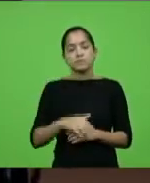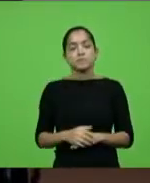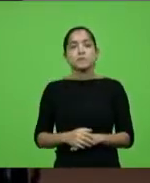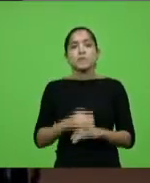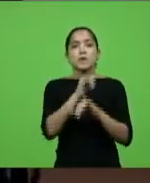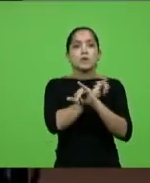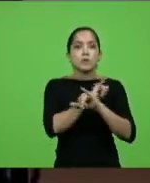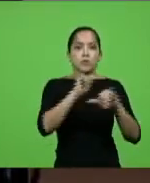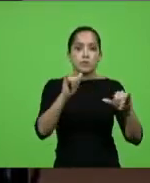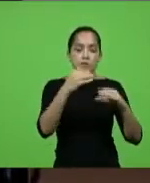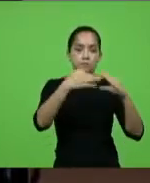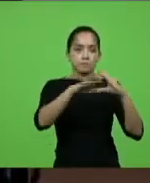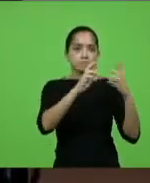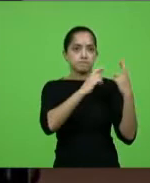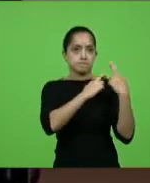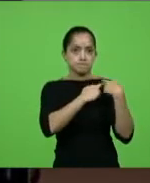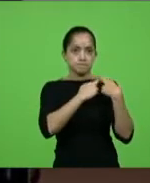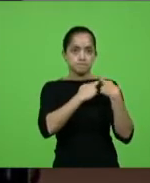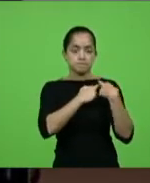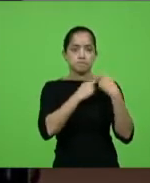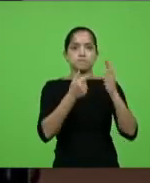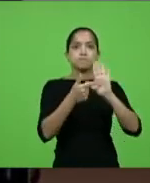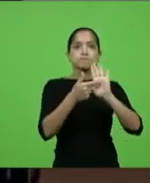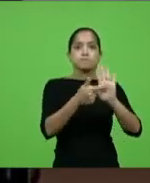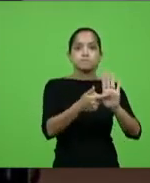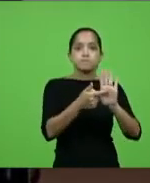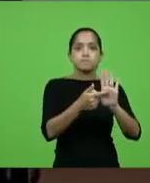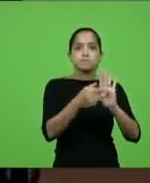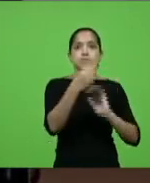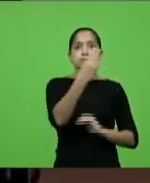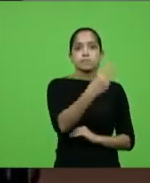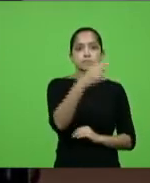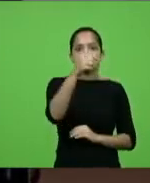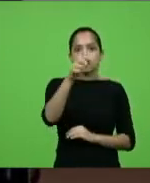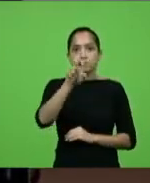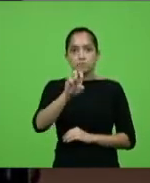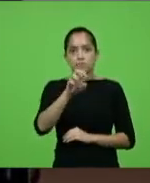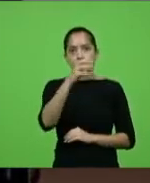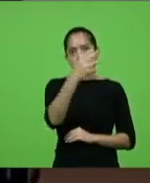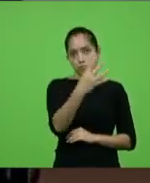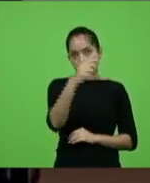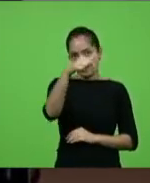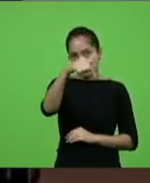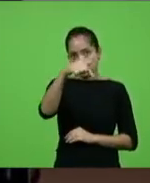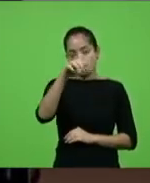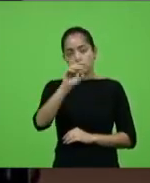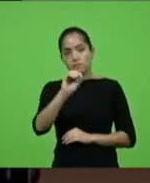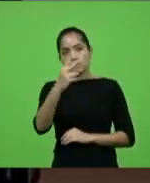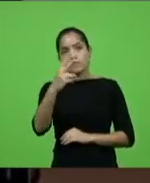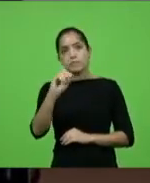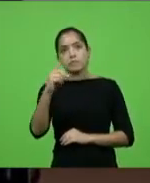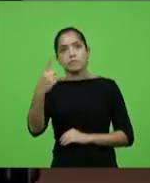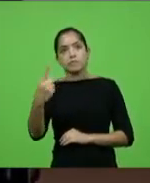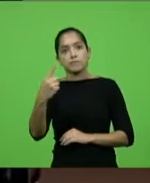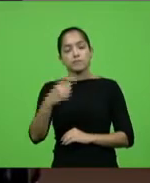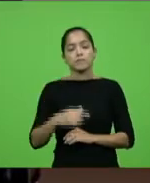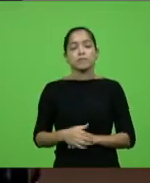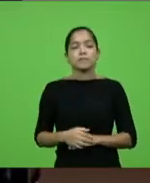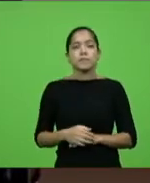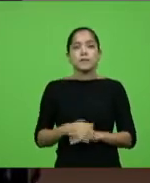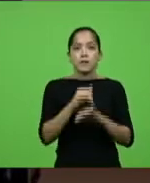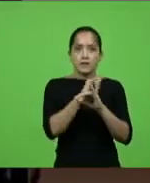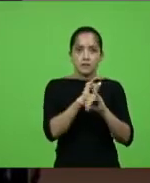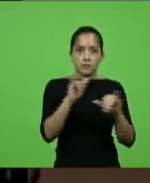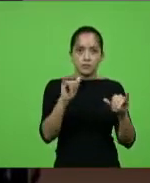comunicou que vai encaminhar os destinatários às indicações 375 a 470, 2021. E como